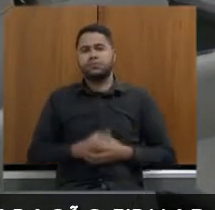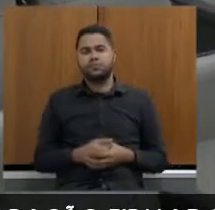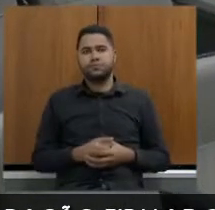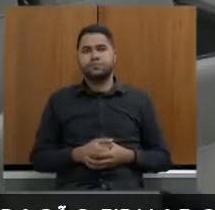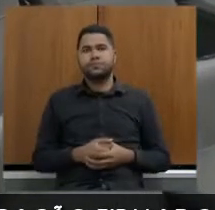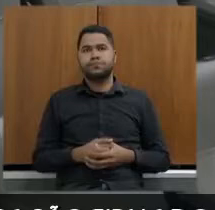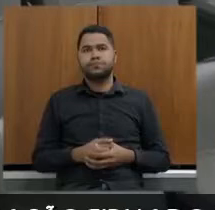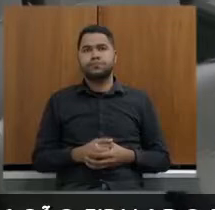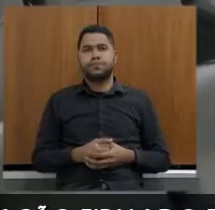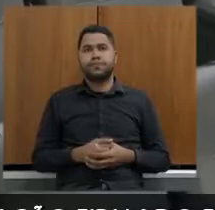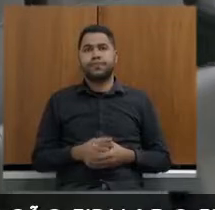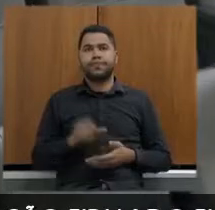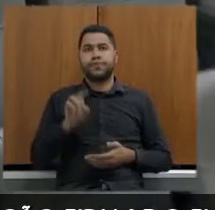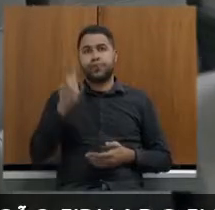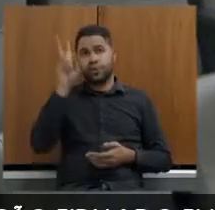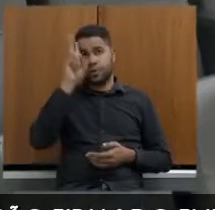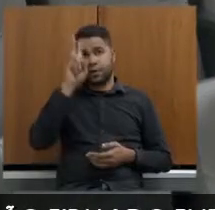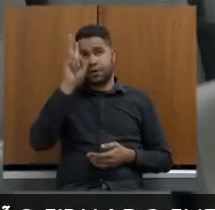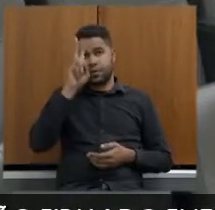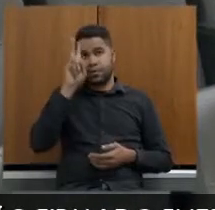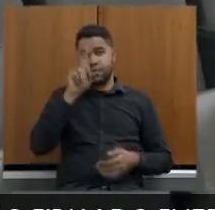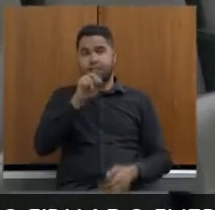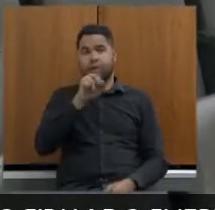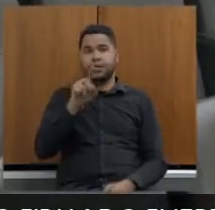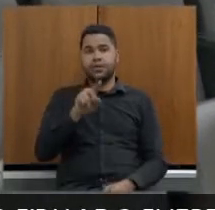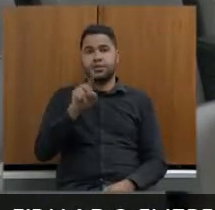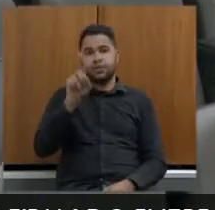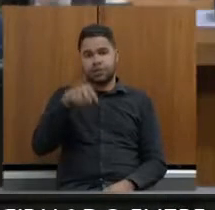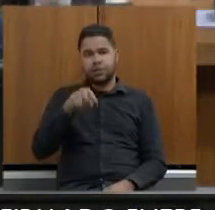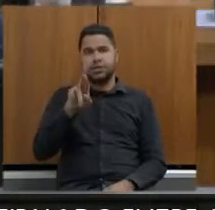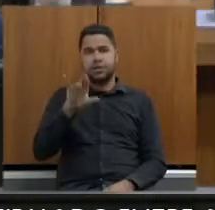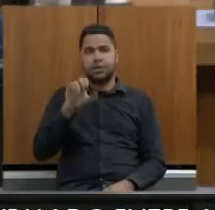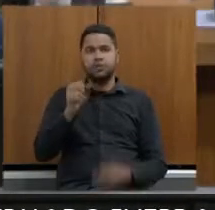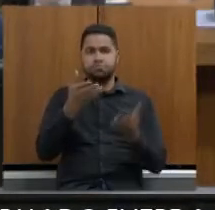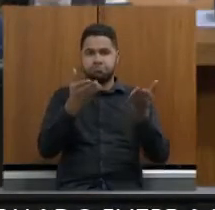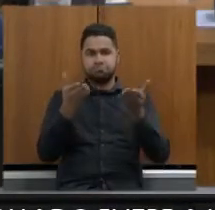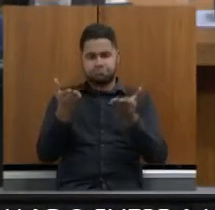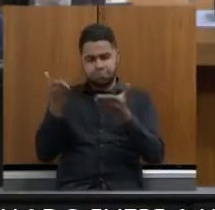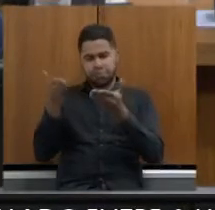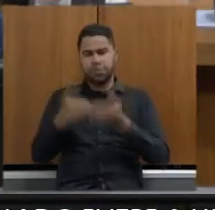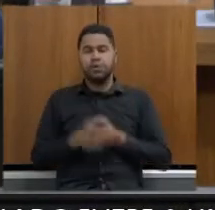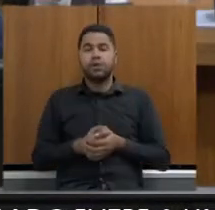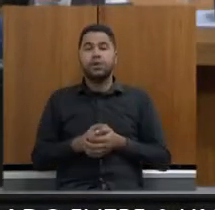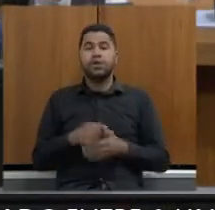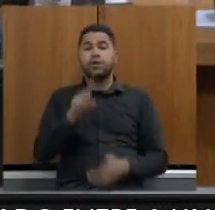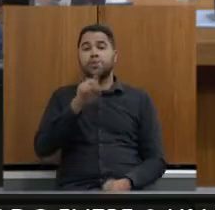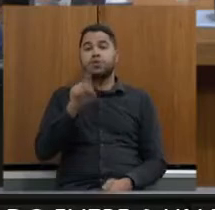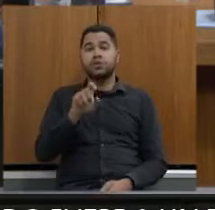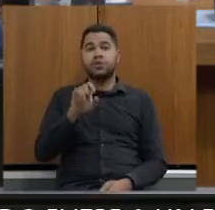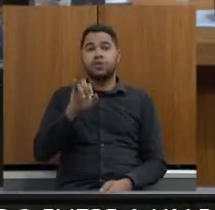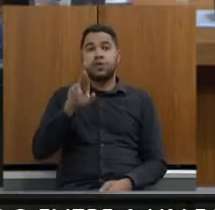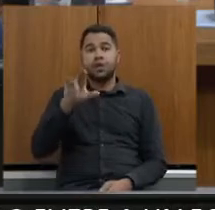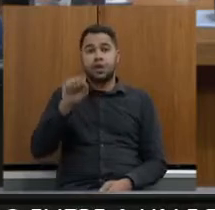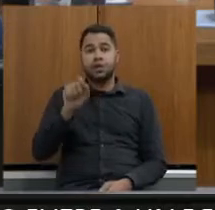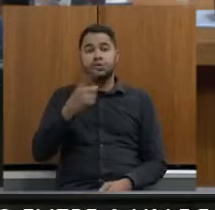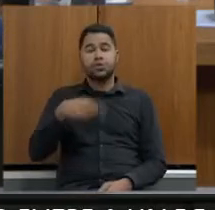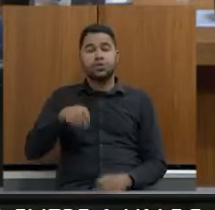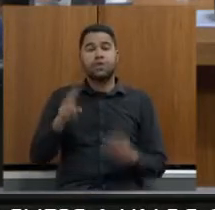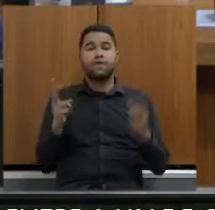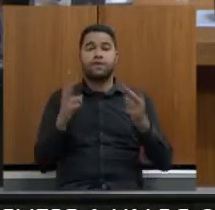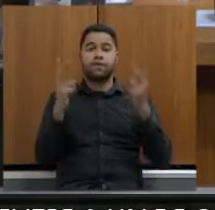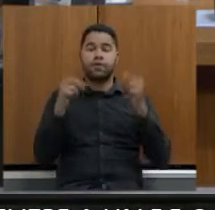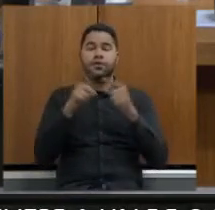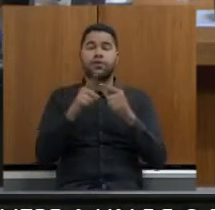eu só queria lembrar que o deputado José Reis pode caminhar lembrou muito bem e é da gente valorizar o secretário